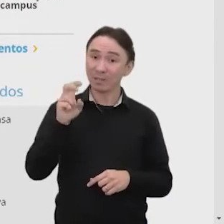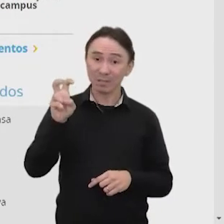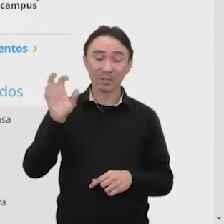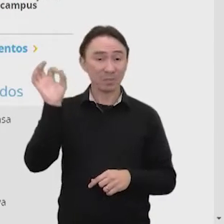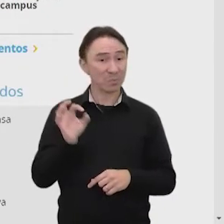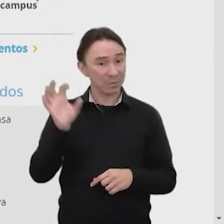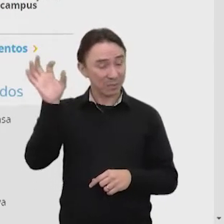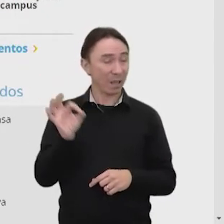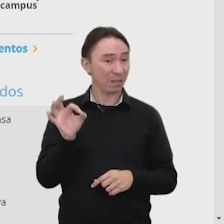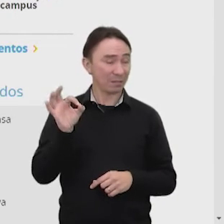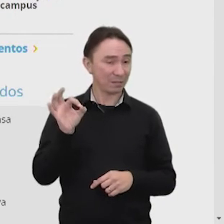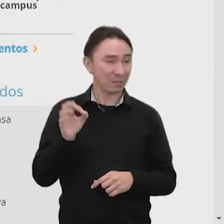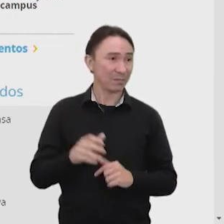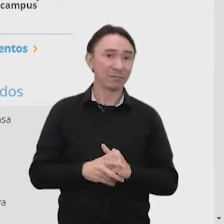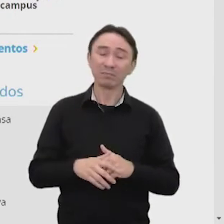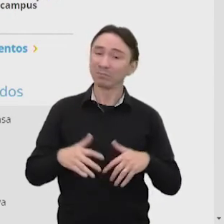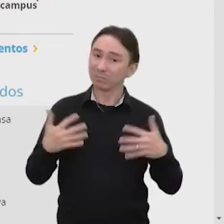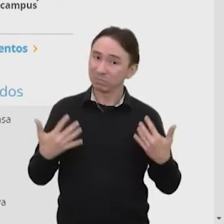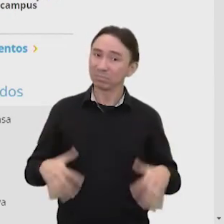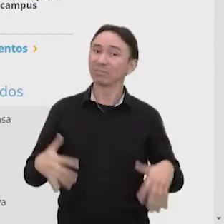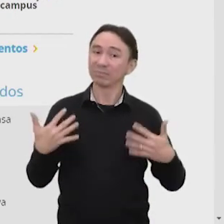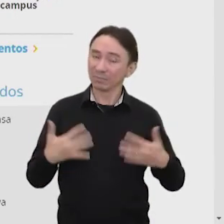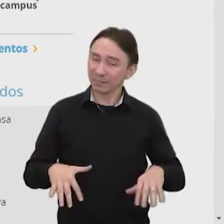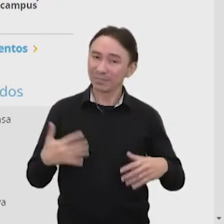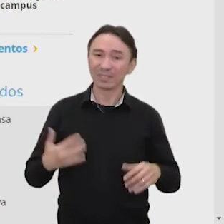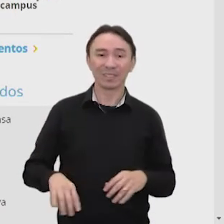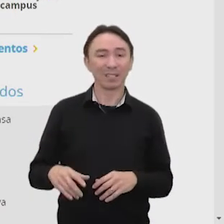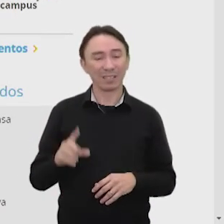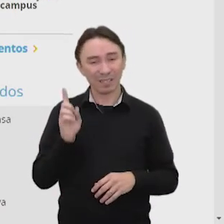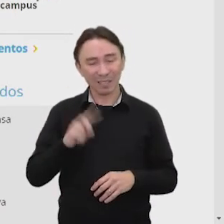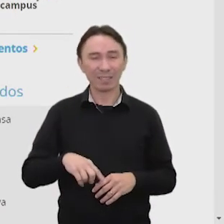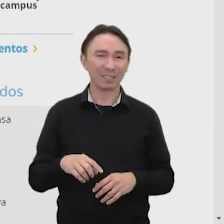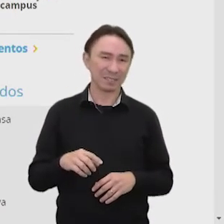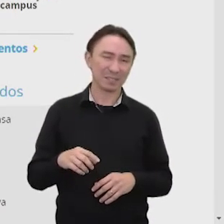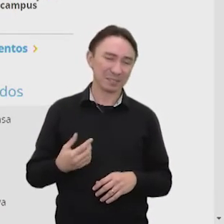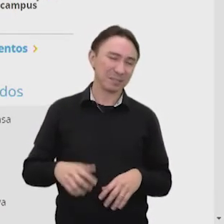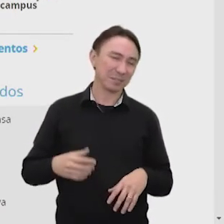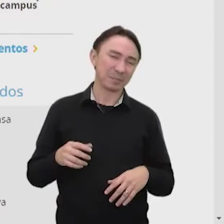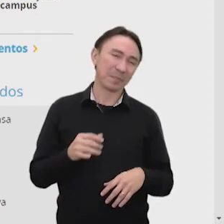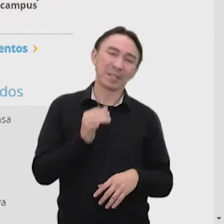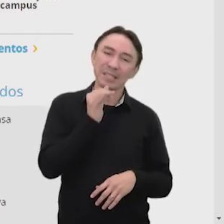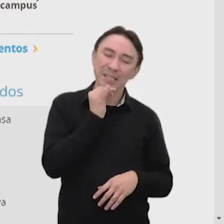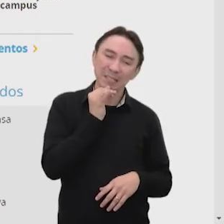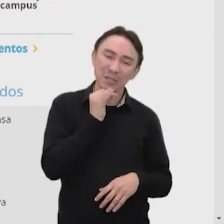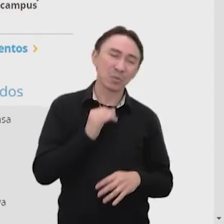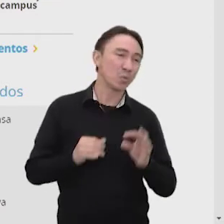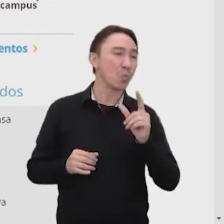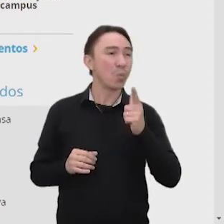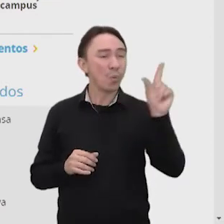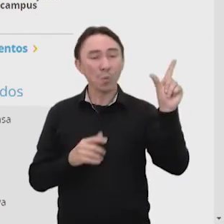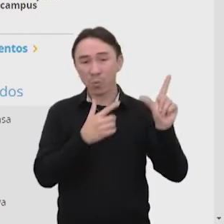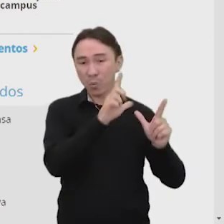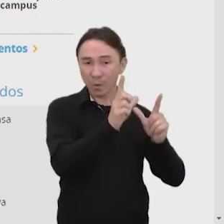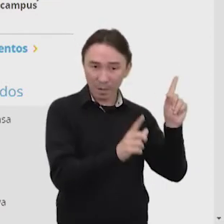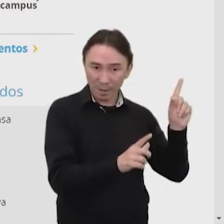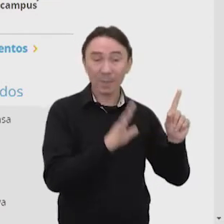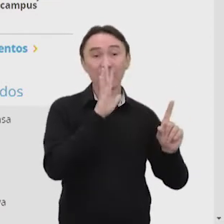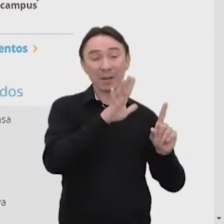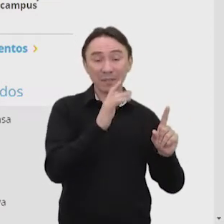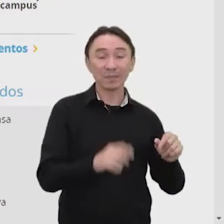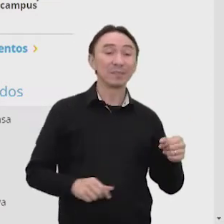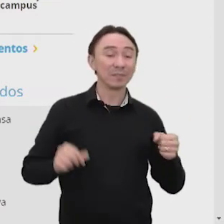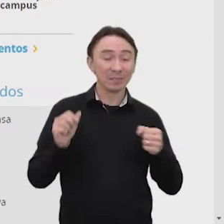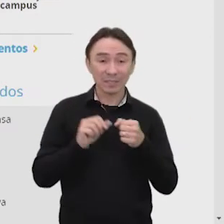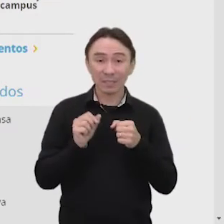geração de eletricidade, tá, gente? Nós estamos falando de, não estamos considerando todas as matrizes, mas para a produção